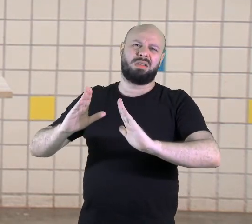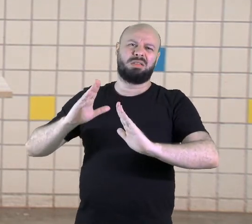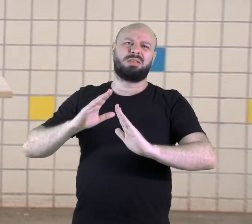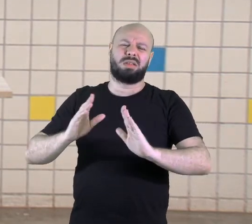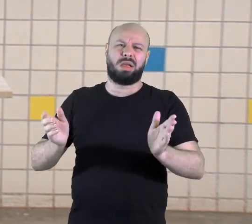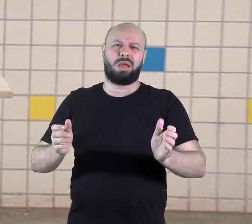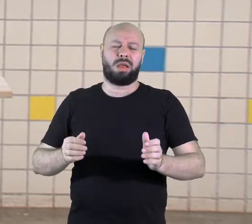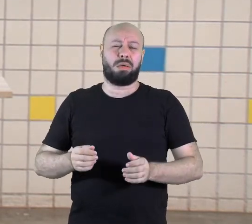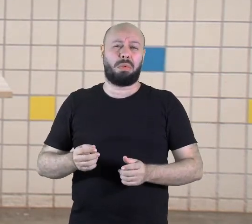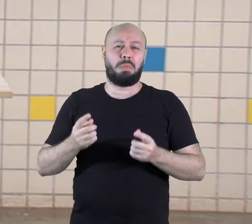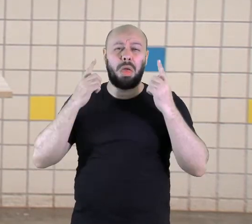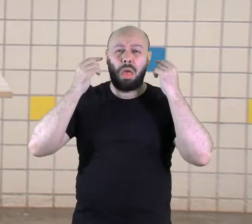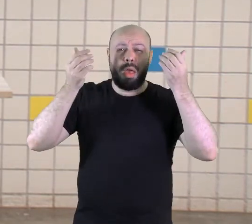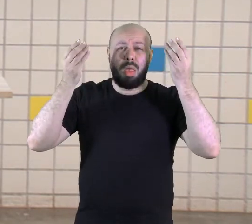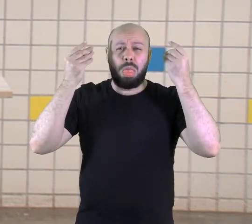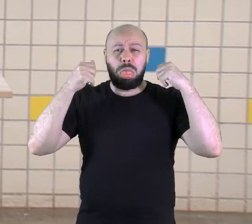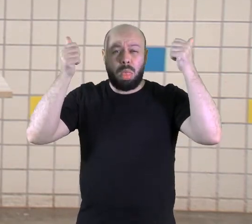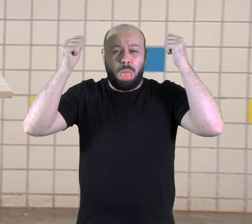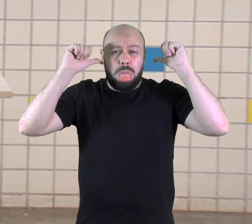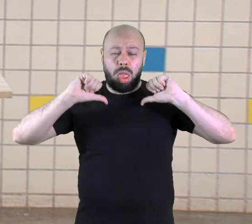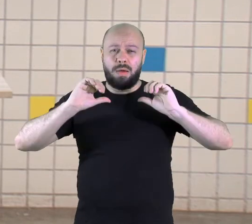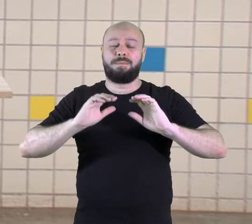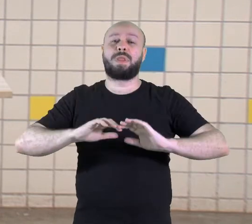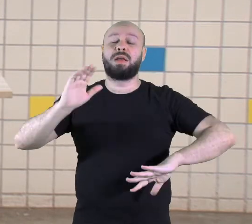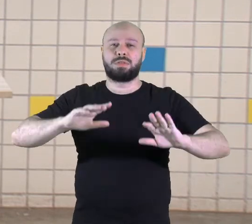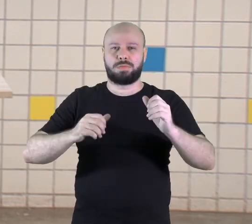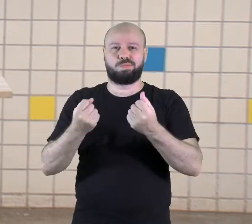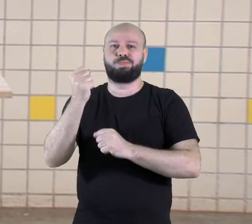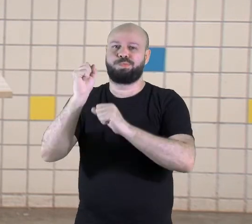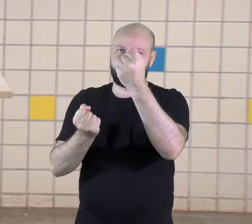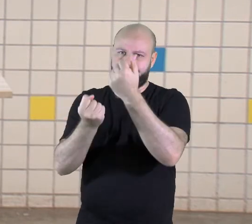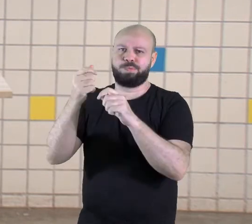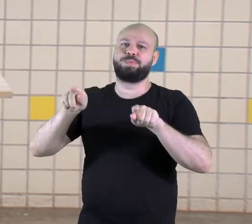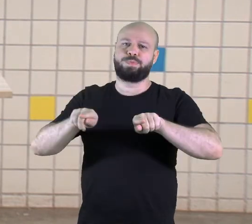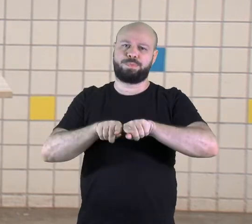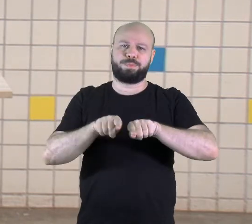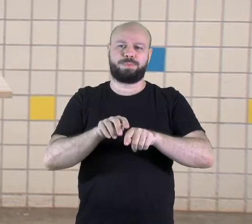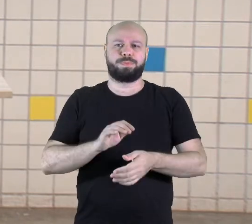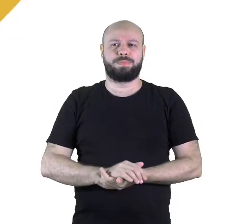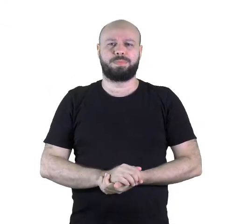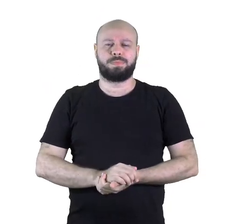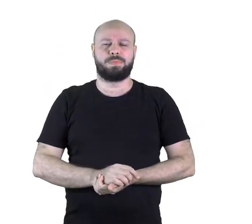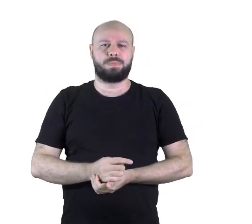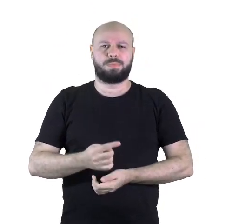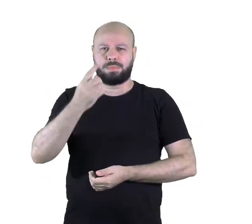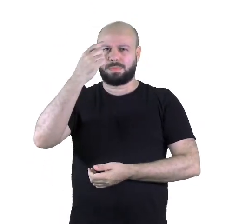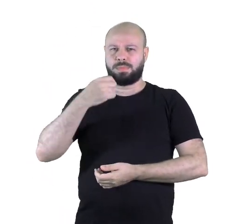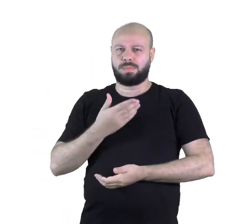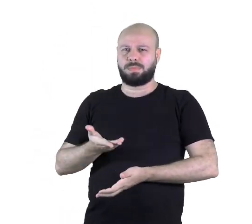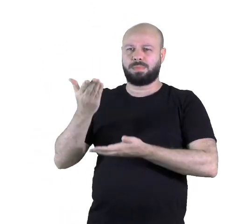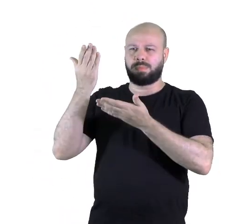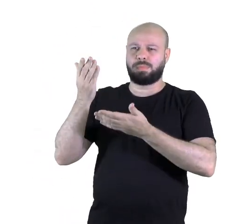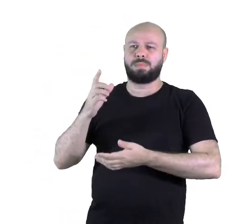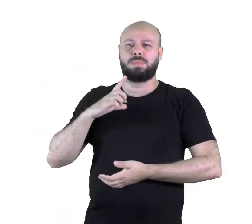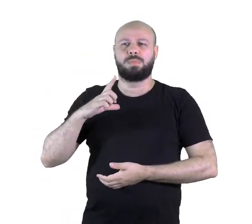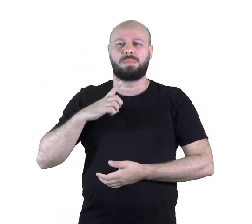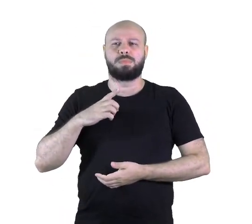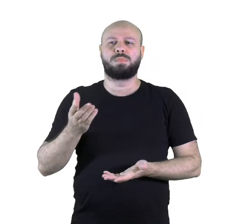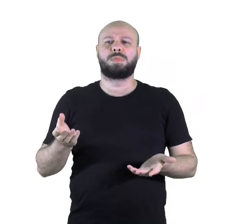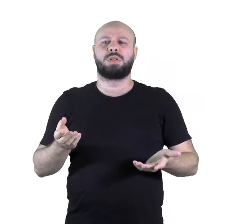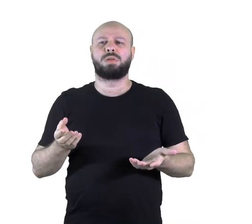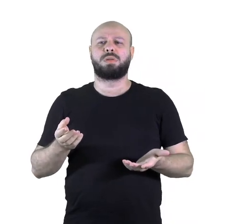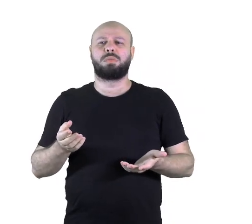nossa saúde auditiva. E os ruídos industriais. Observem essa imagem. Ela é uma imagem